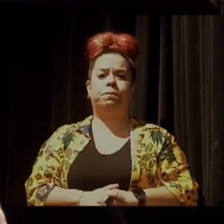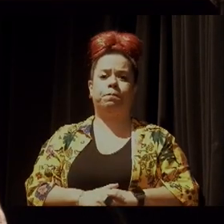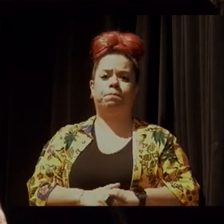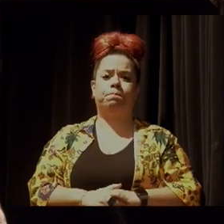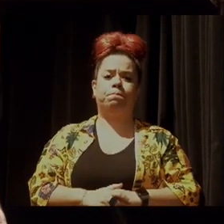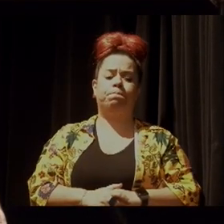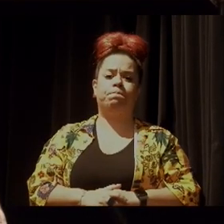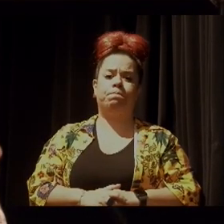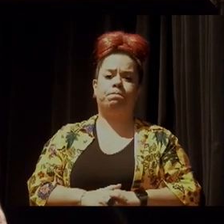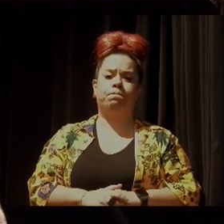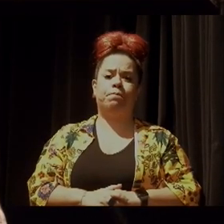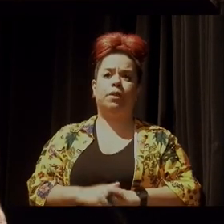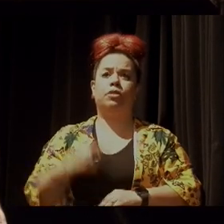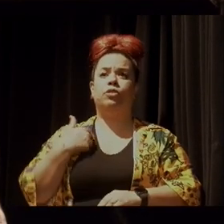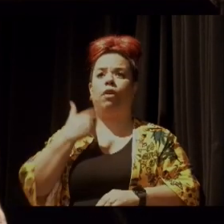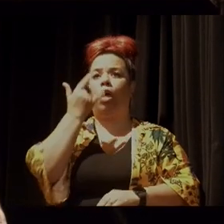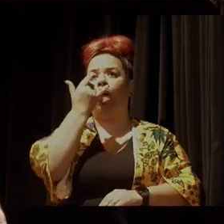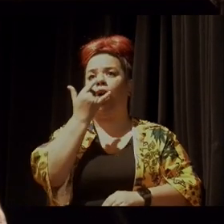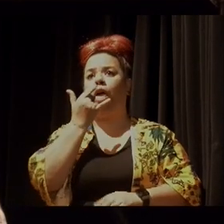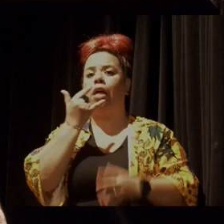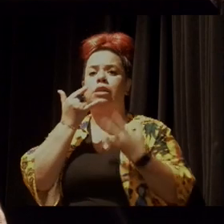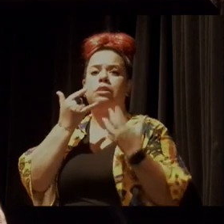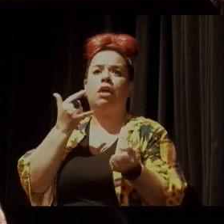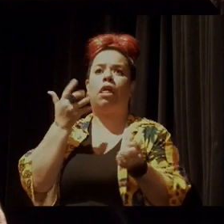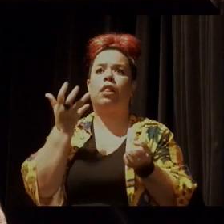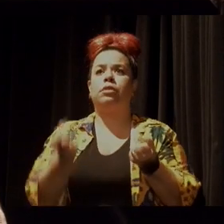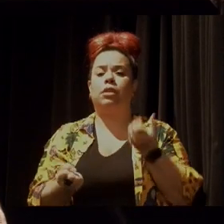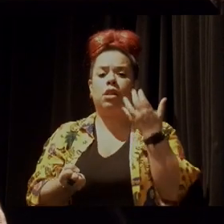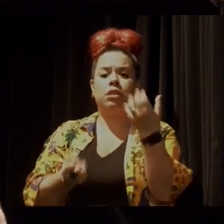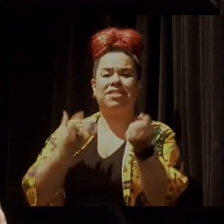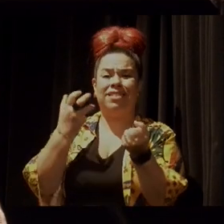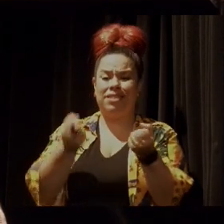nesse ambiente de cada vez